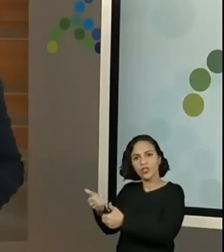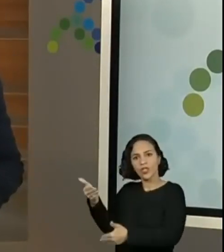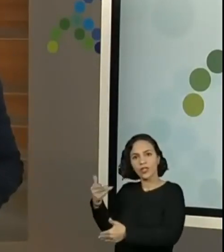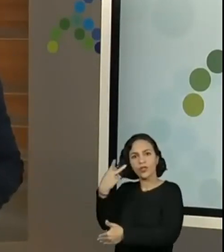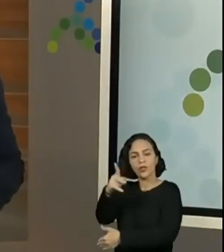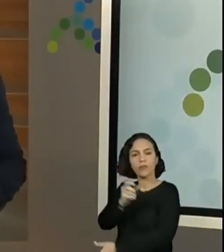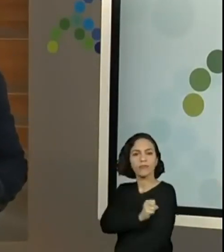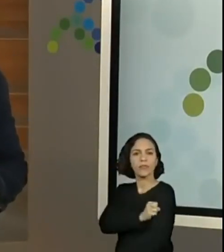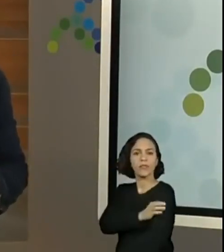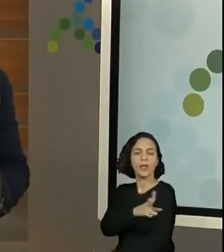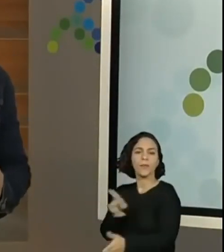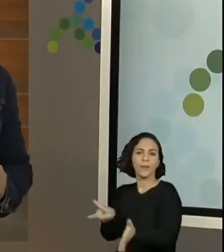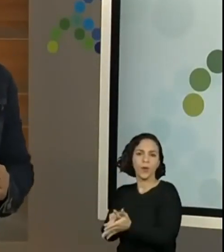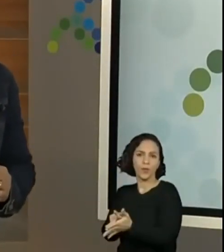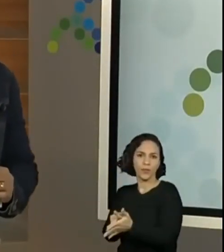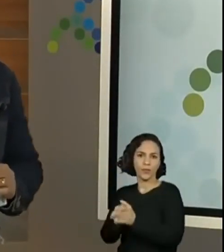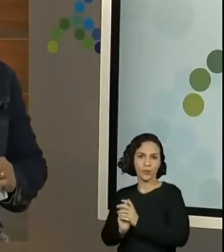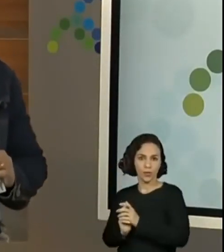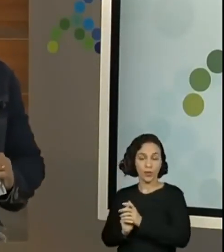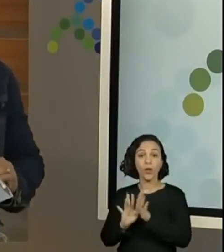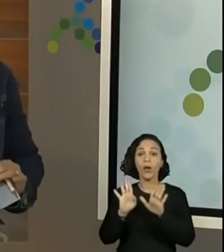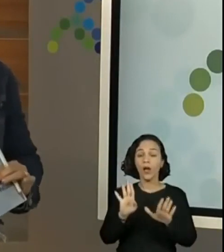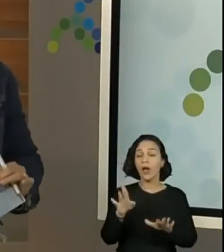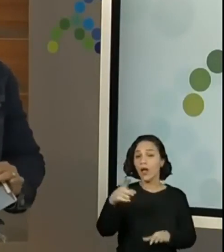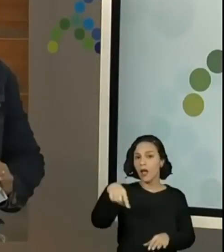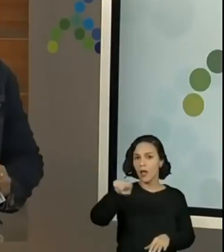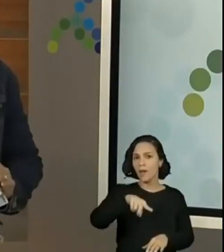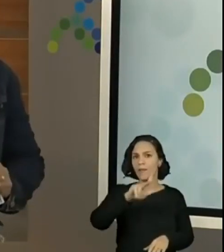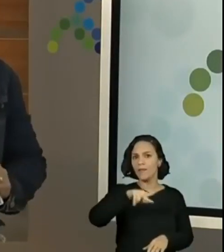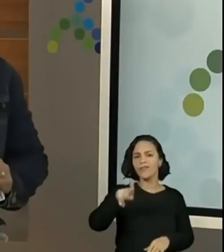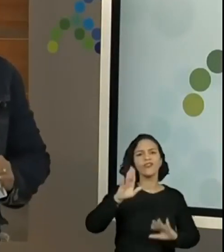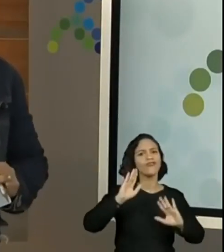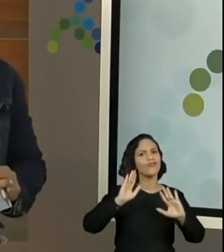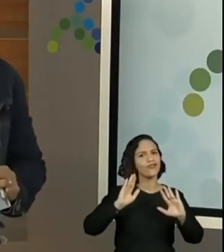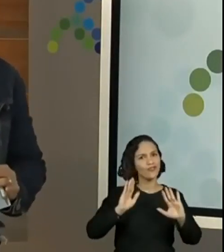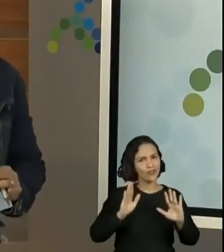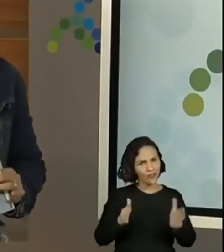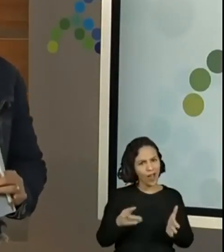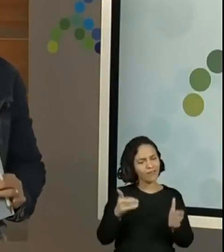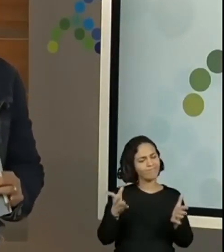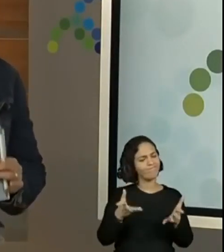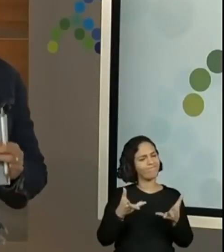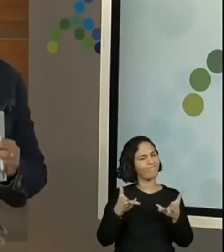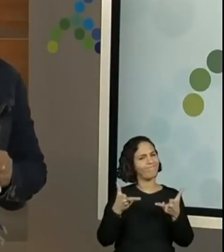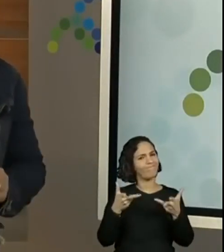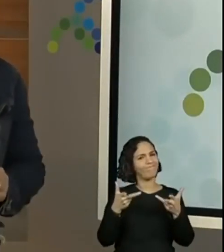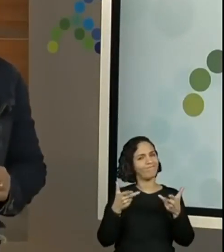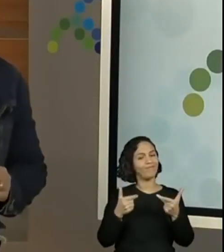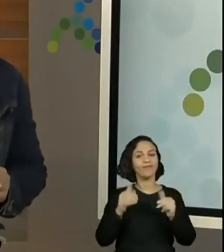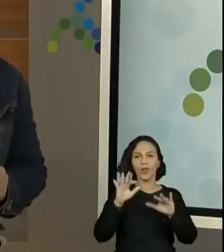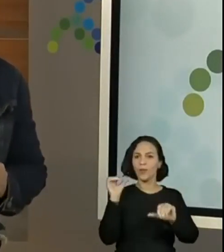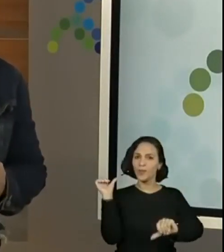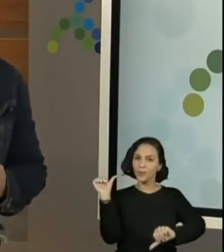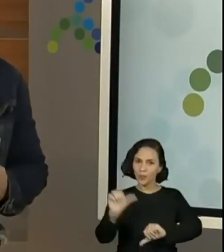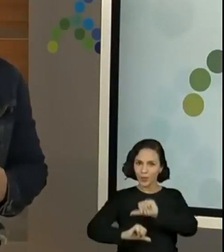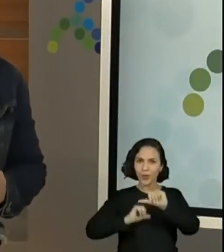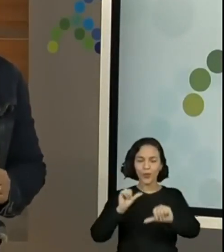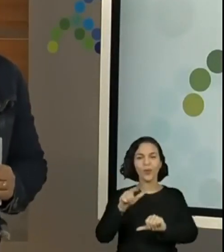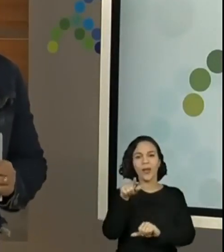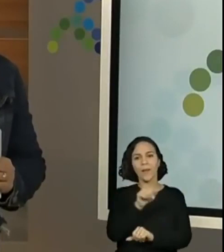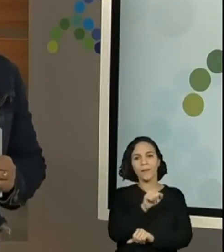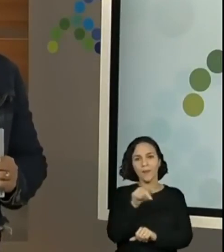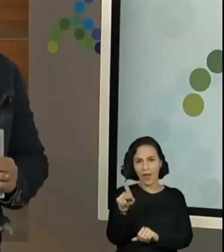ano e da turma. E os professores, que já fazem isso brilhantemente, desde que nós tivemos essa mudança no